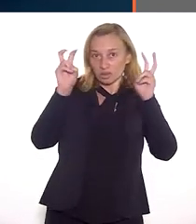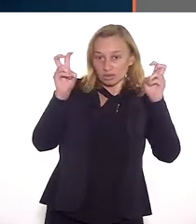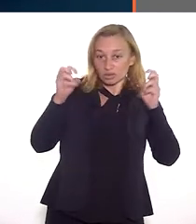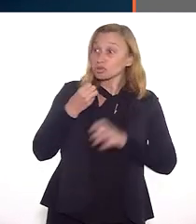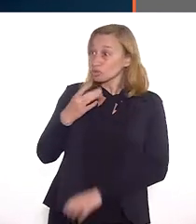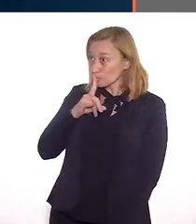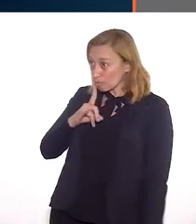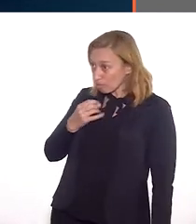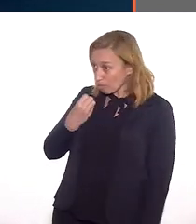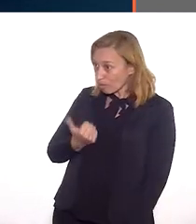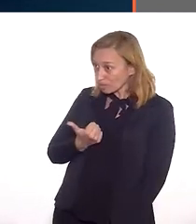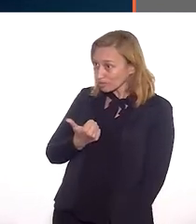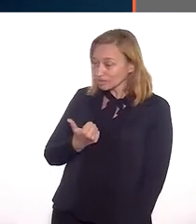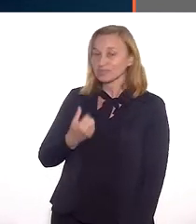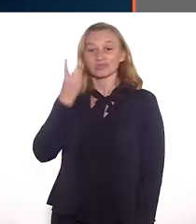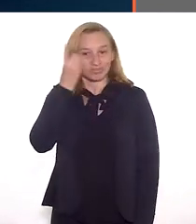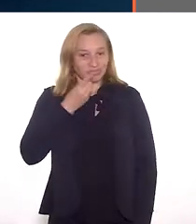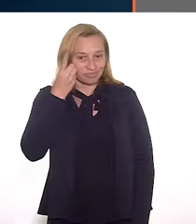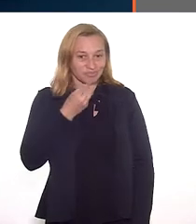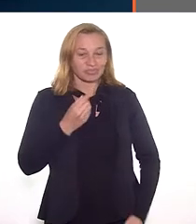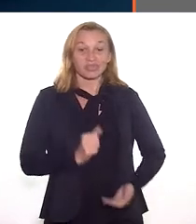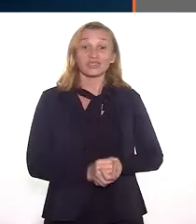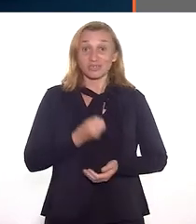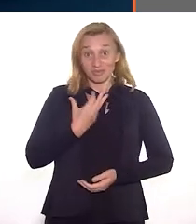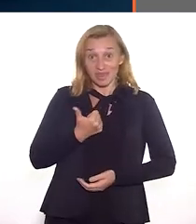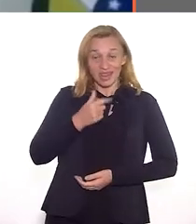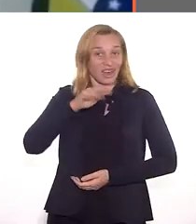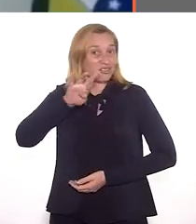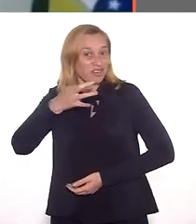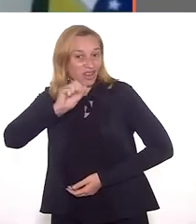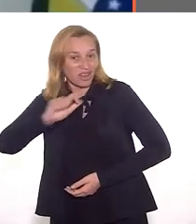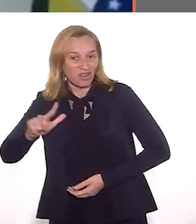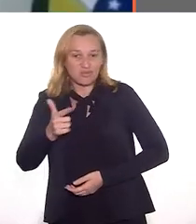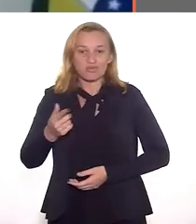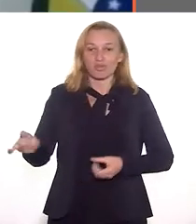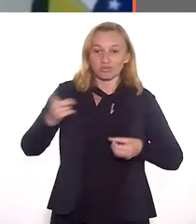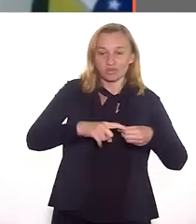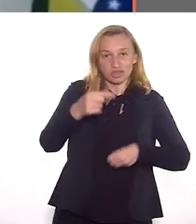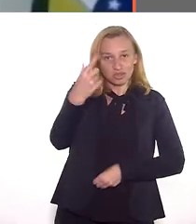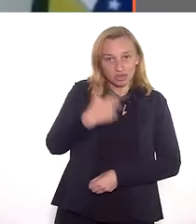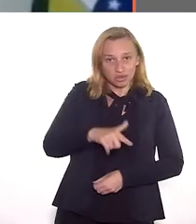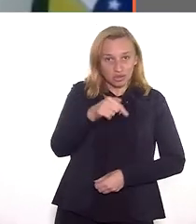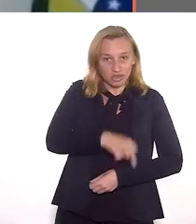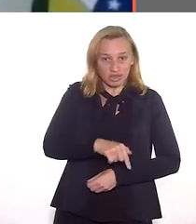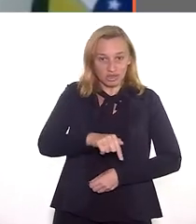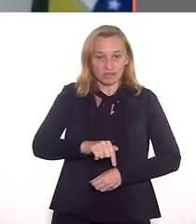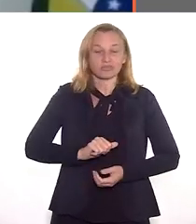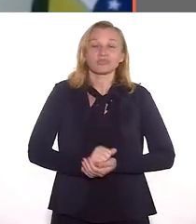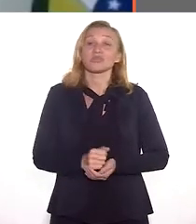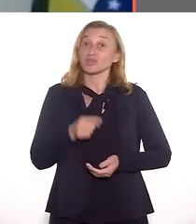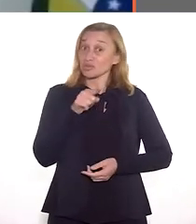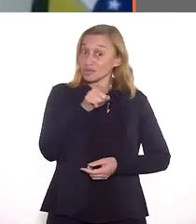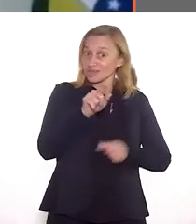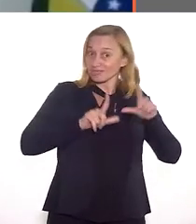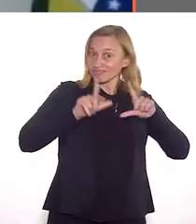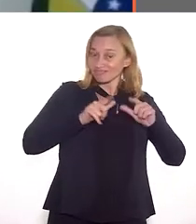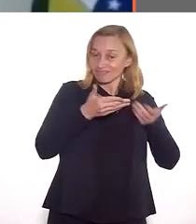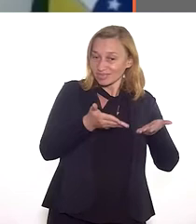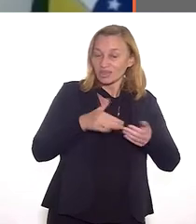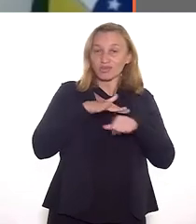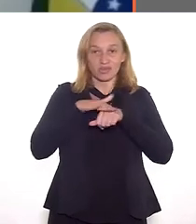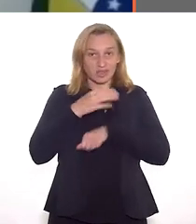Tudo bom, deputado? Prazer em receber aqui no nosso programa. Tudo bem, Rafael. Prazer em voltar aqui a participar desse programa, sobretudo com você.